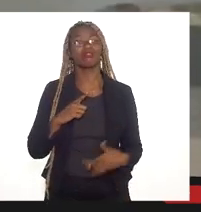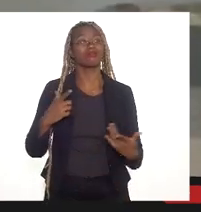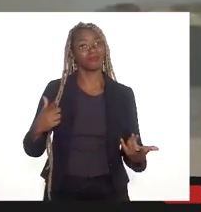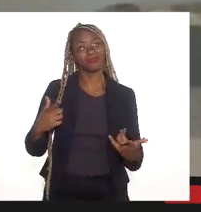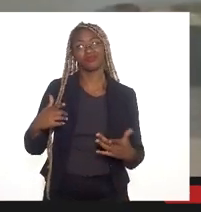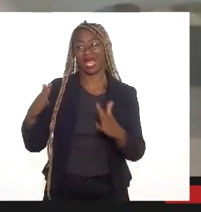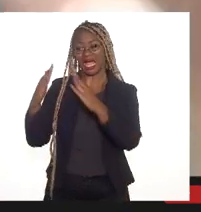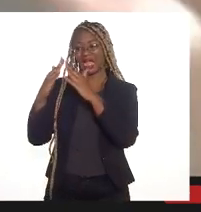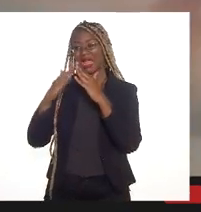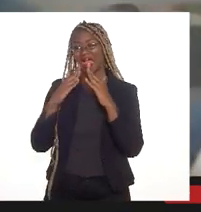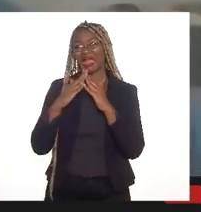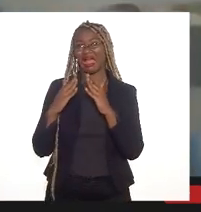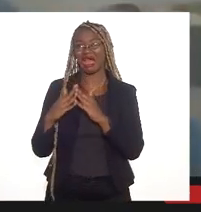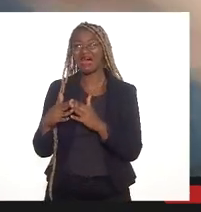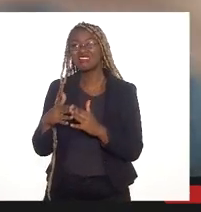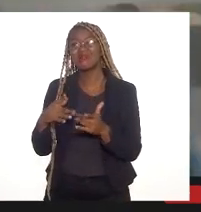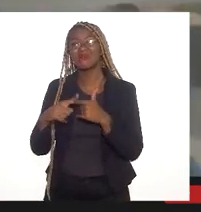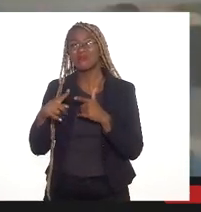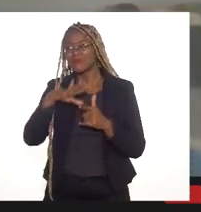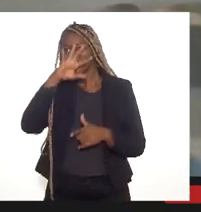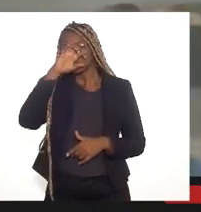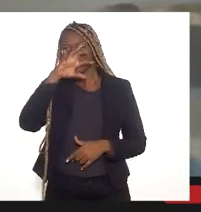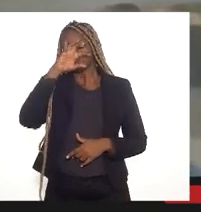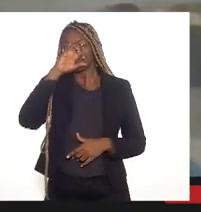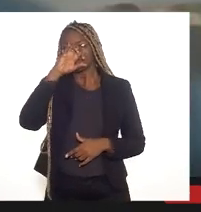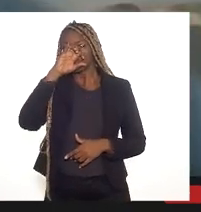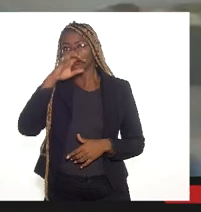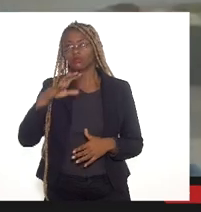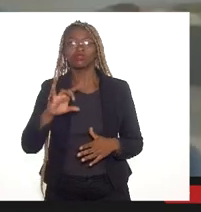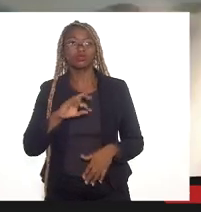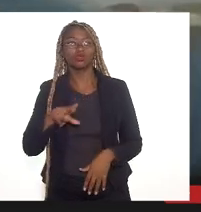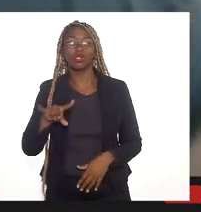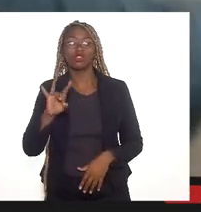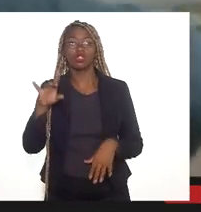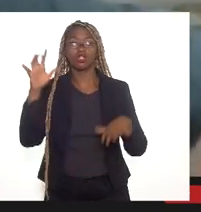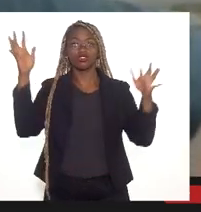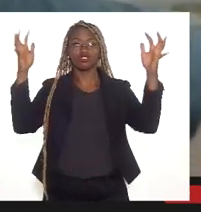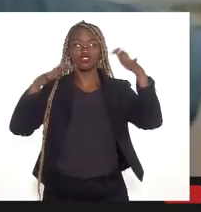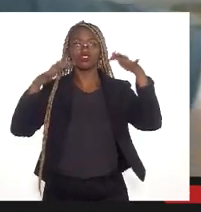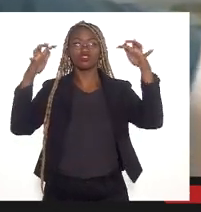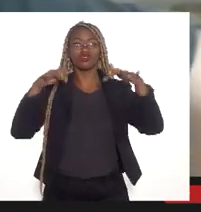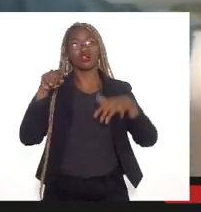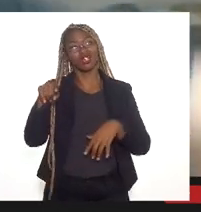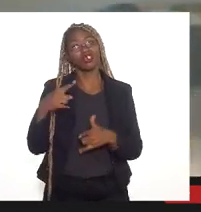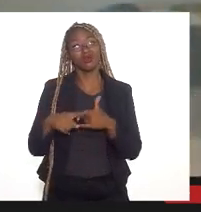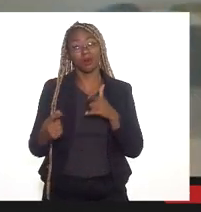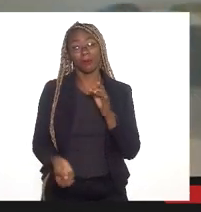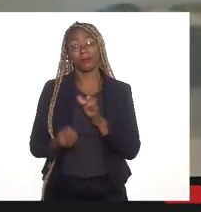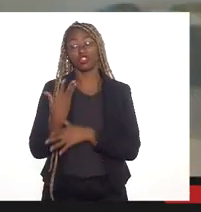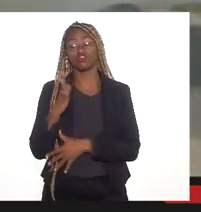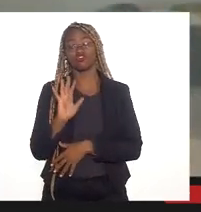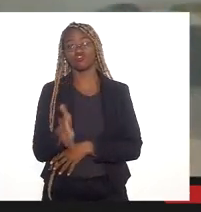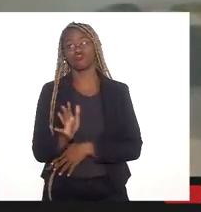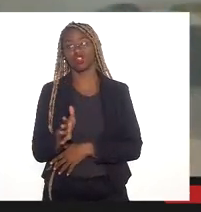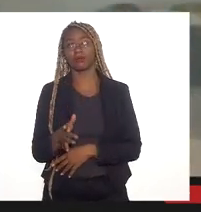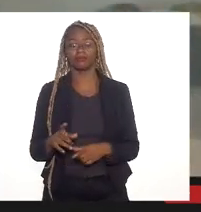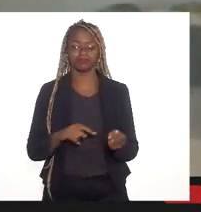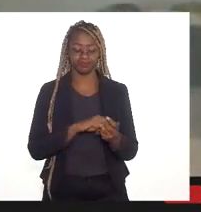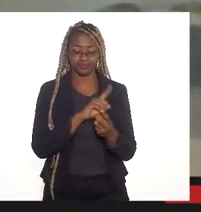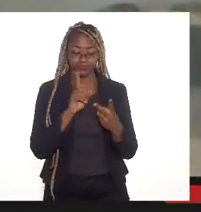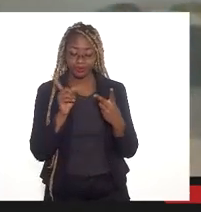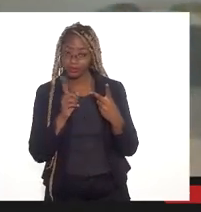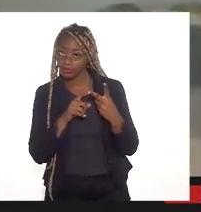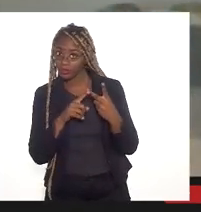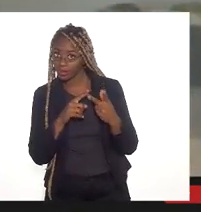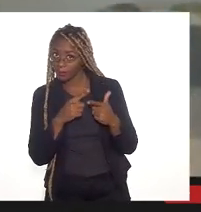respiratórios. Então, é um primeiro, independente da chuva, o empreendimento já vai gerar esse problema. existe um outro problema